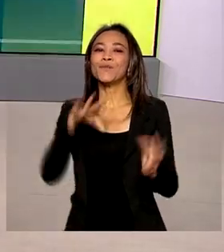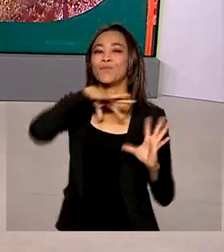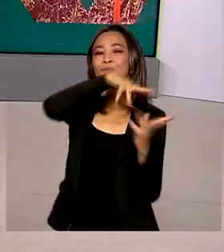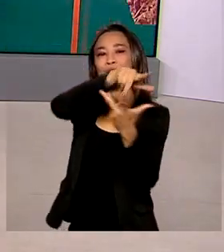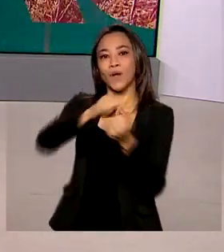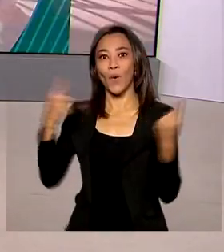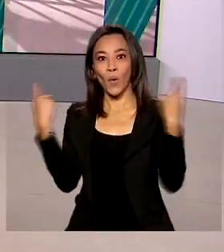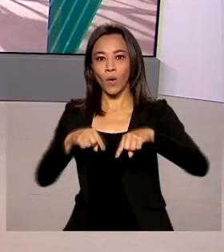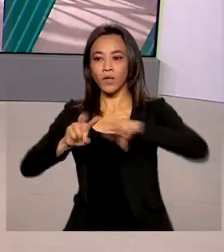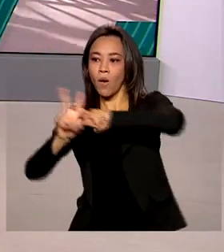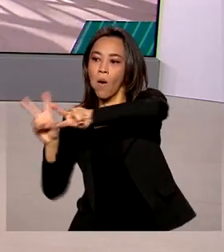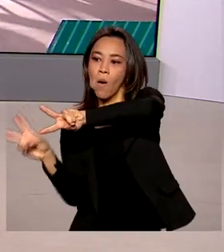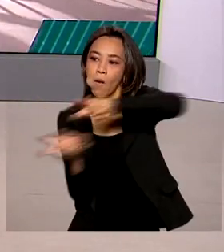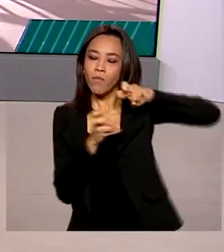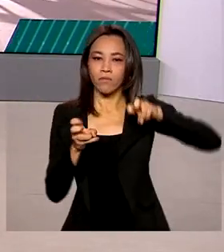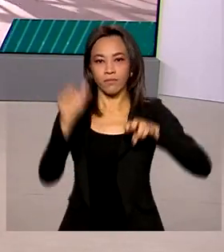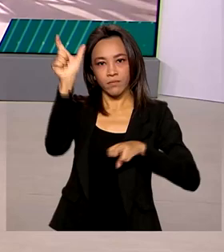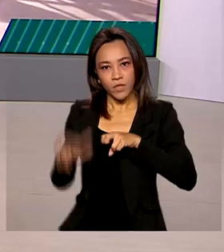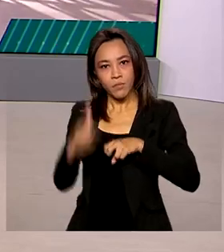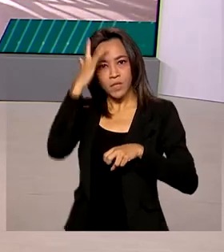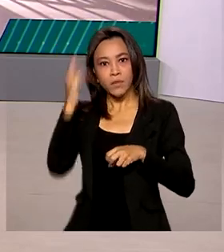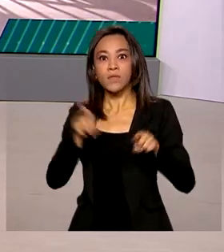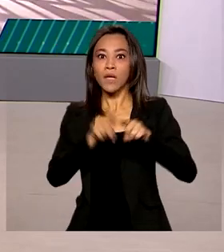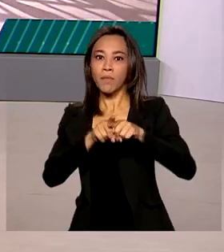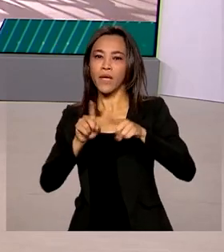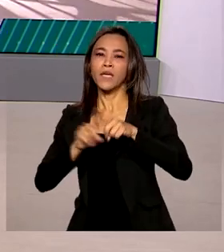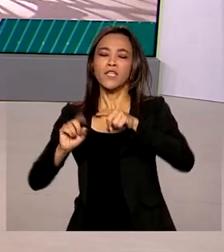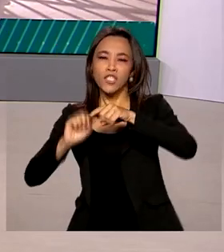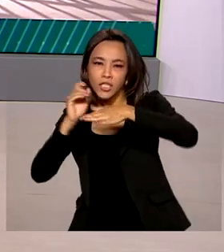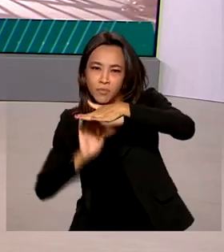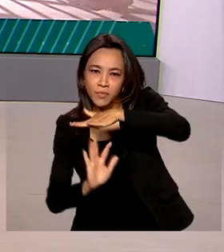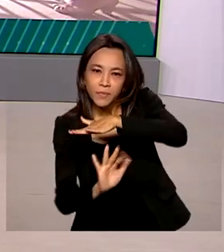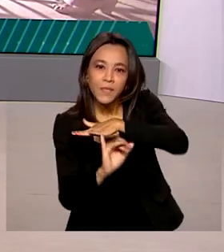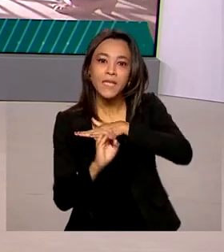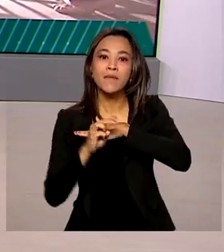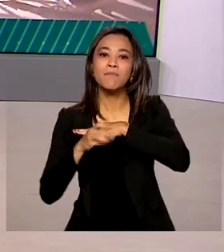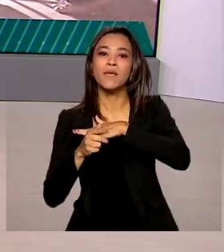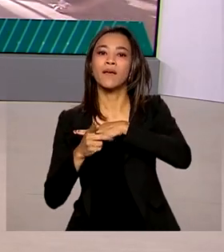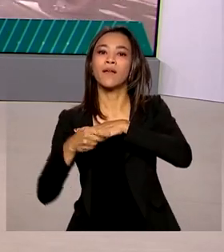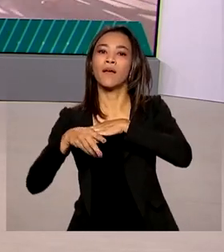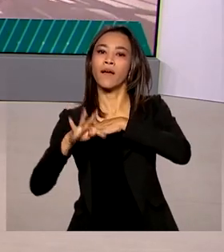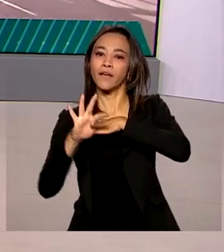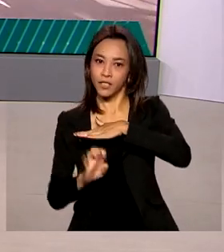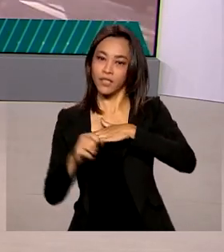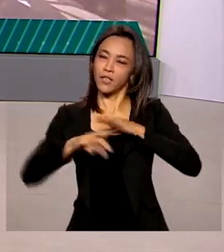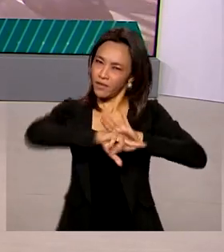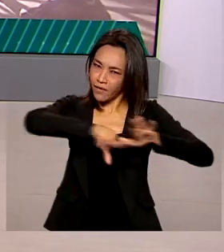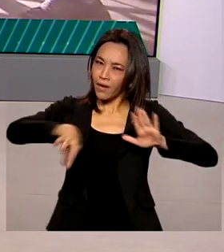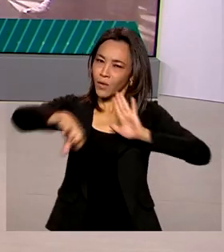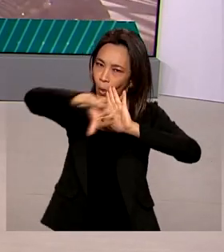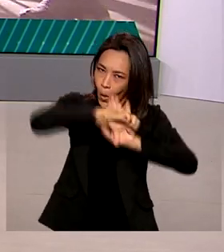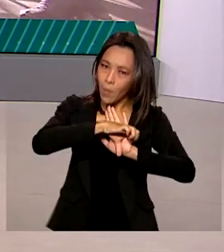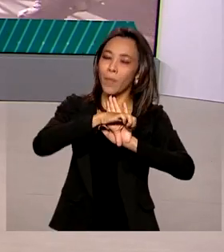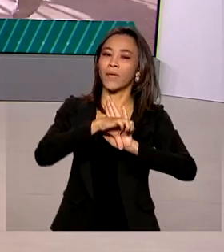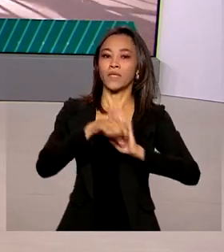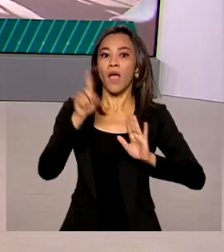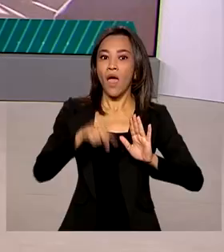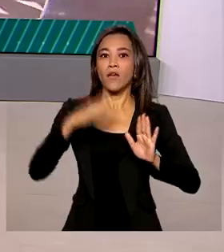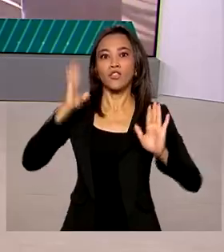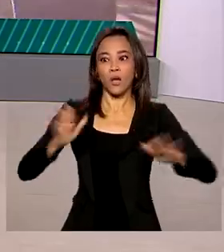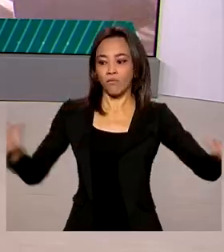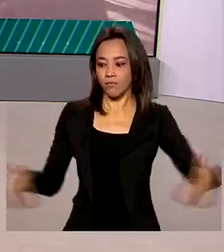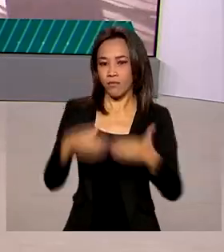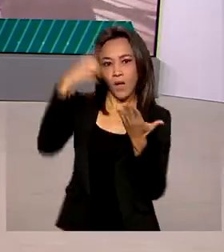ao Tráfico de Pessoas e Contrabando de Migrantes. E novas ações de combate ao crime estão previstas. É que foi firmada uma